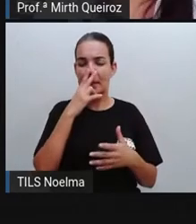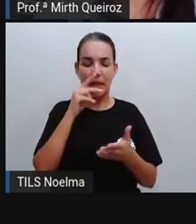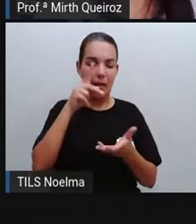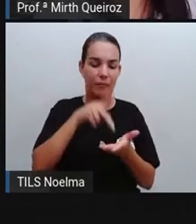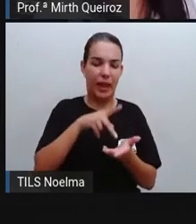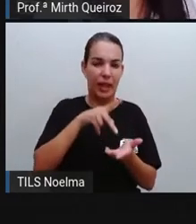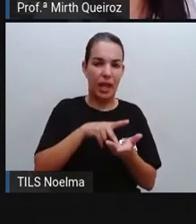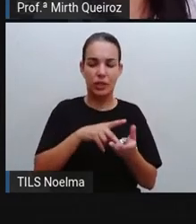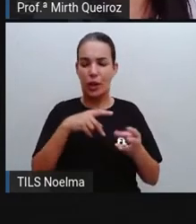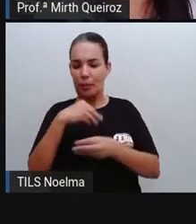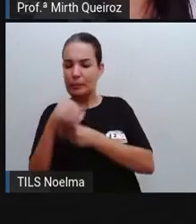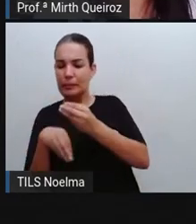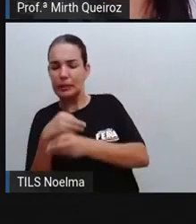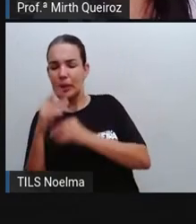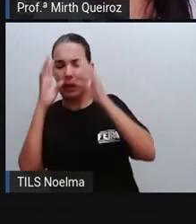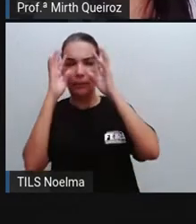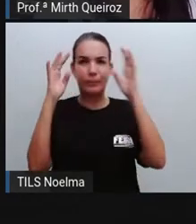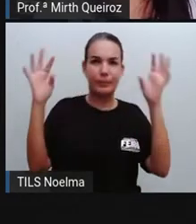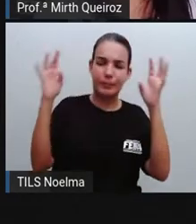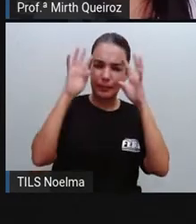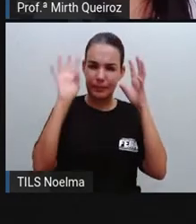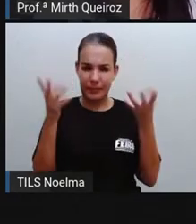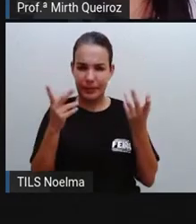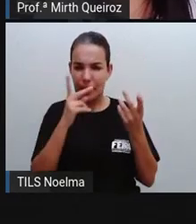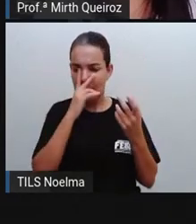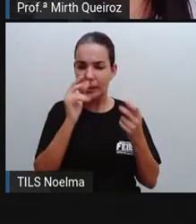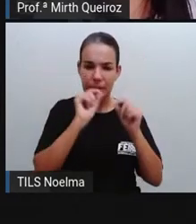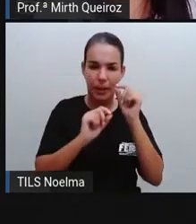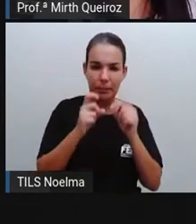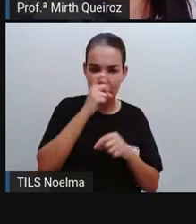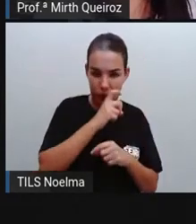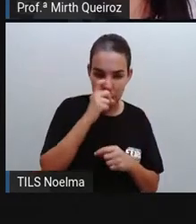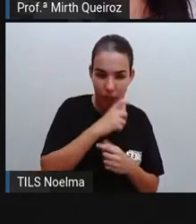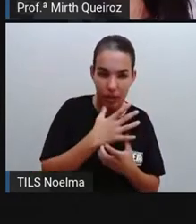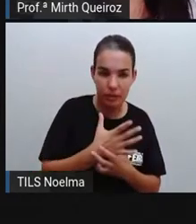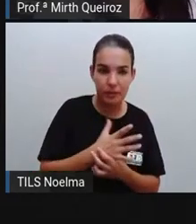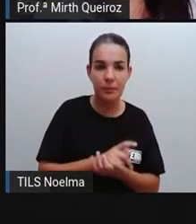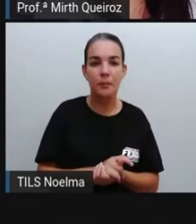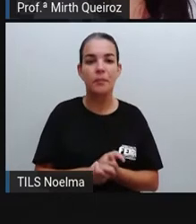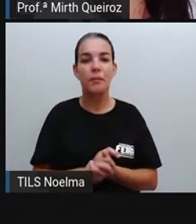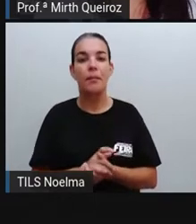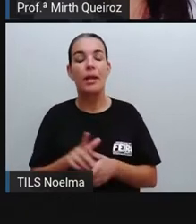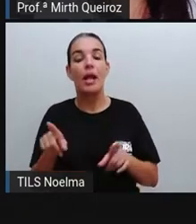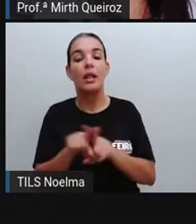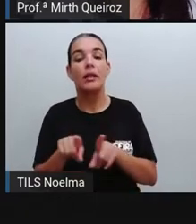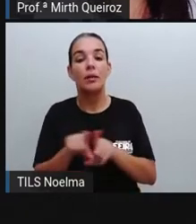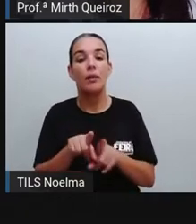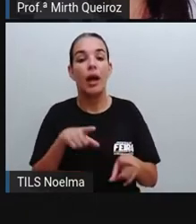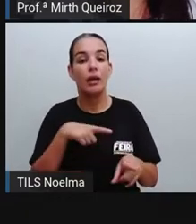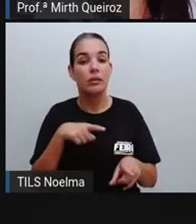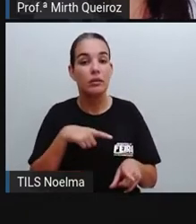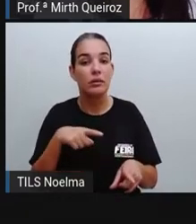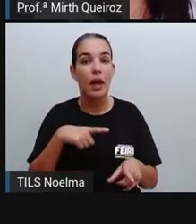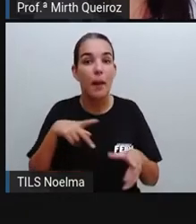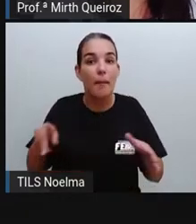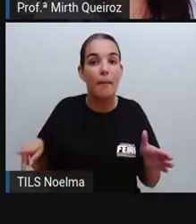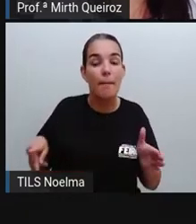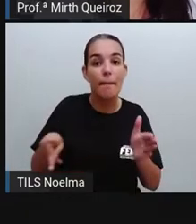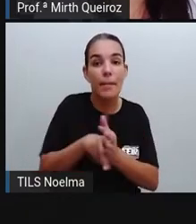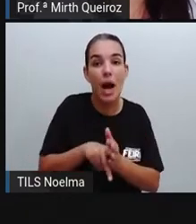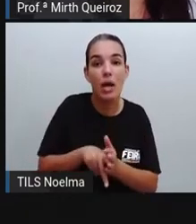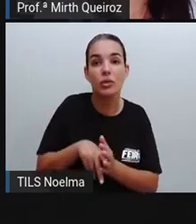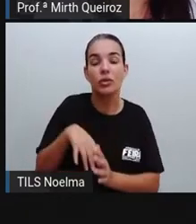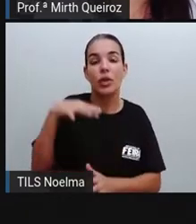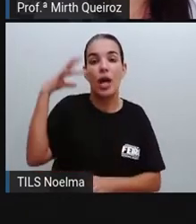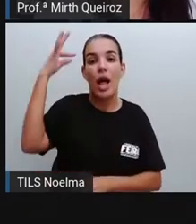de fatos reais com imaginários. Fazem parte da tradição oral dos povos, né? Uma vez que a gente viu que é uma narrativa